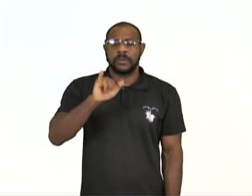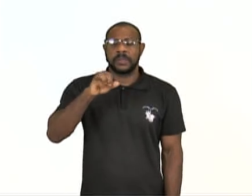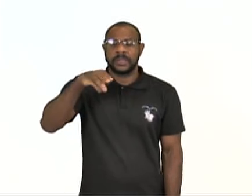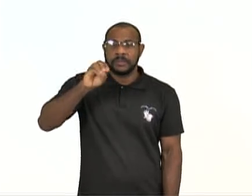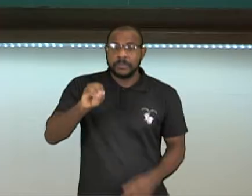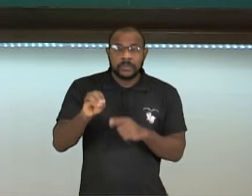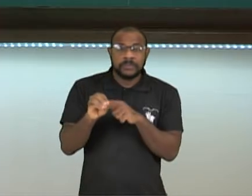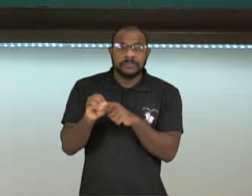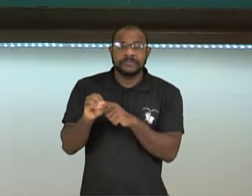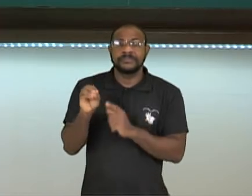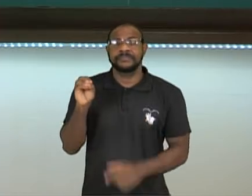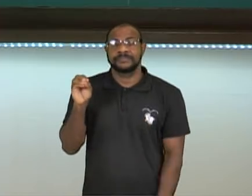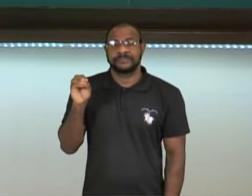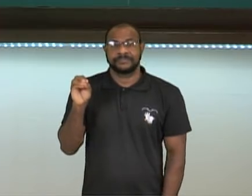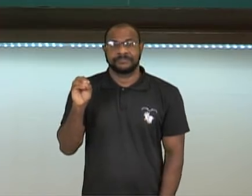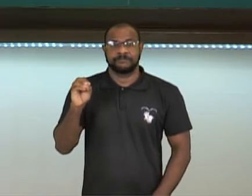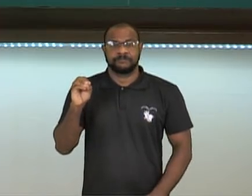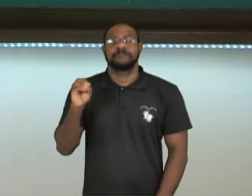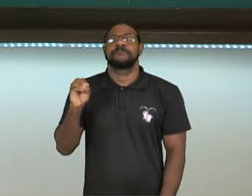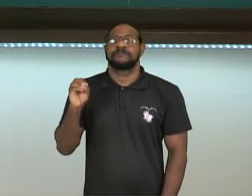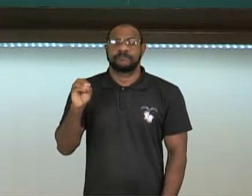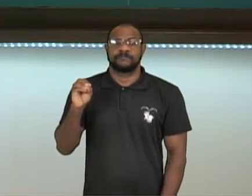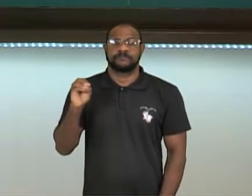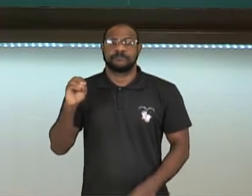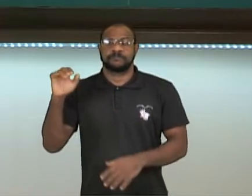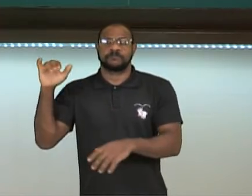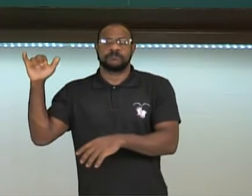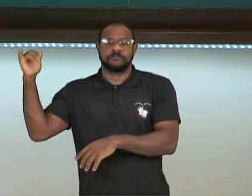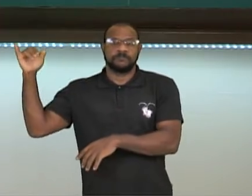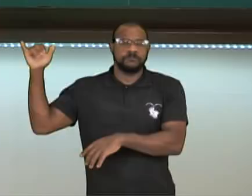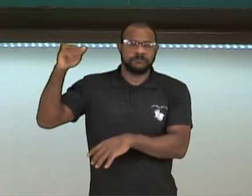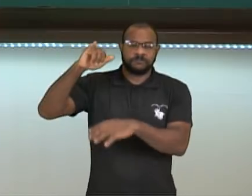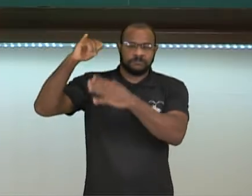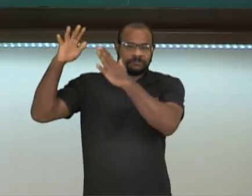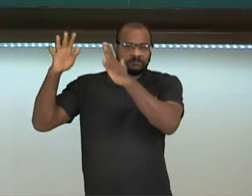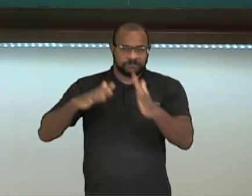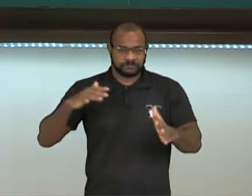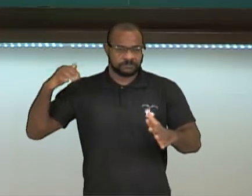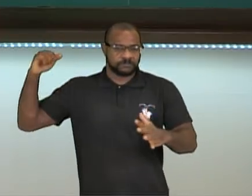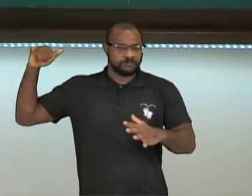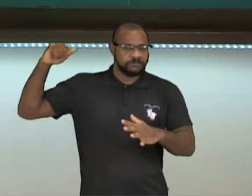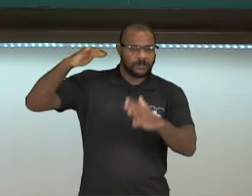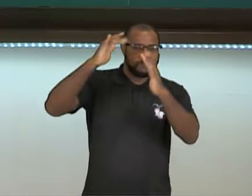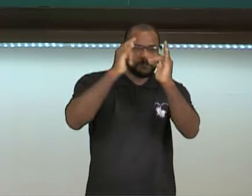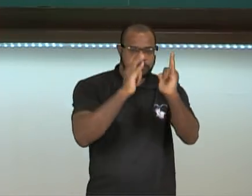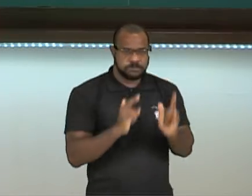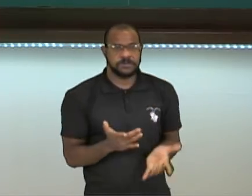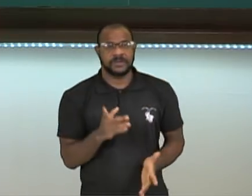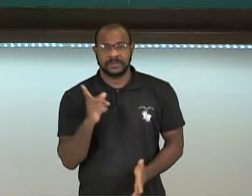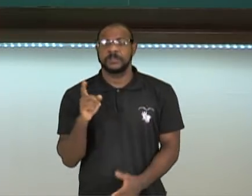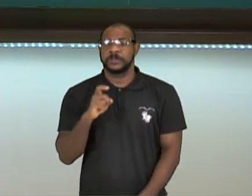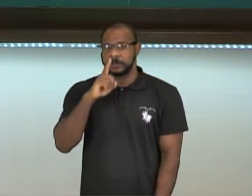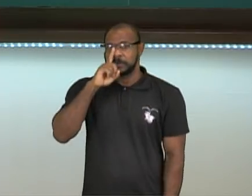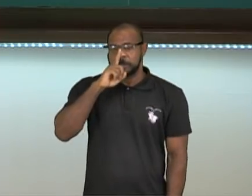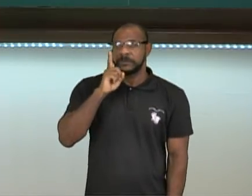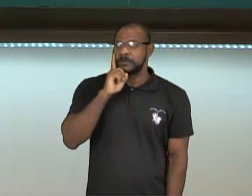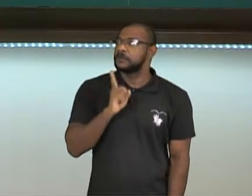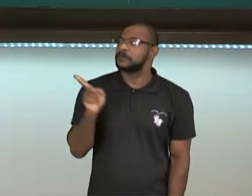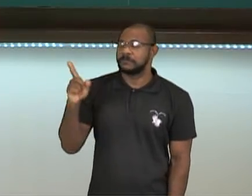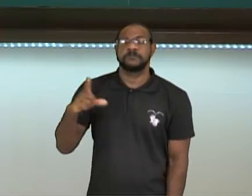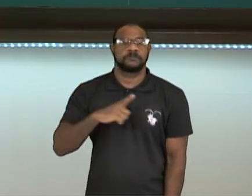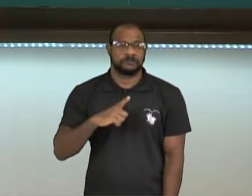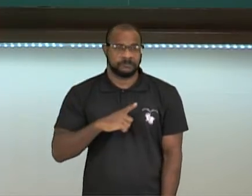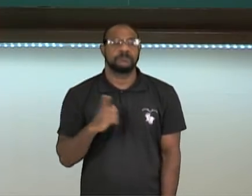muitos. Por motivos religiosos, por motivos territoriais, o terror existe.